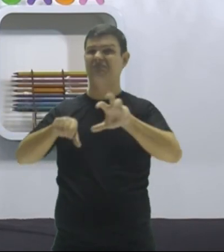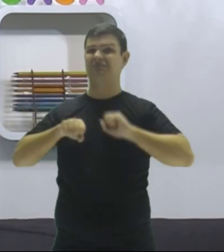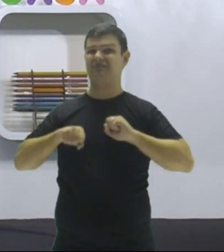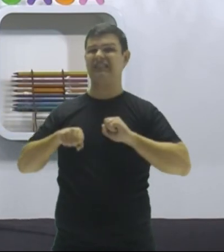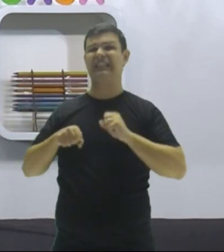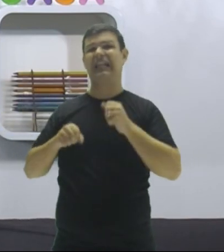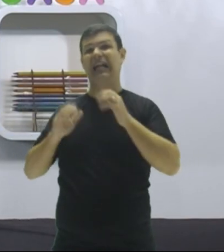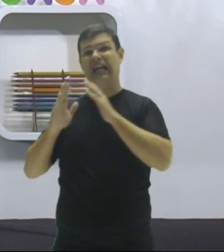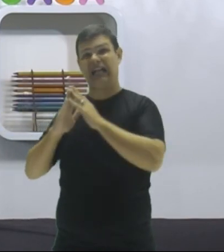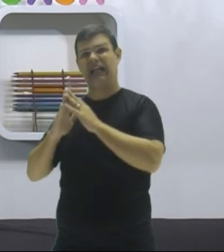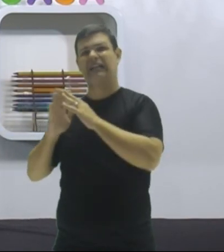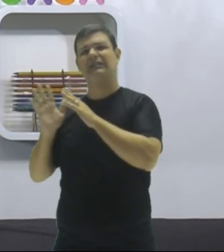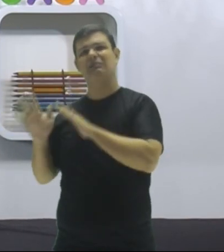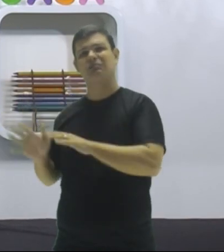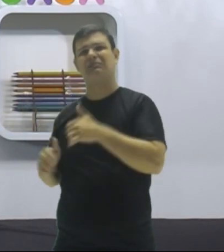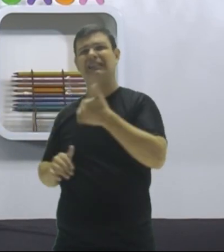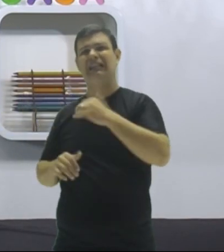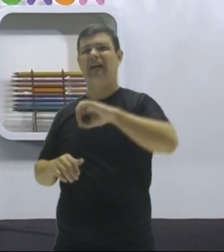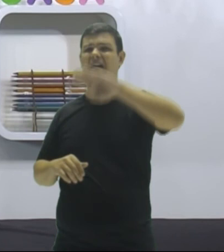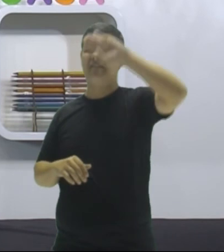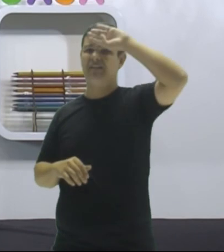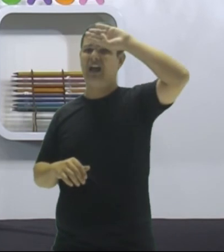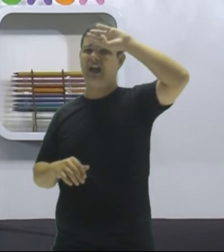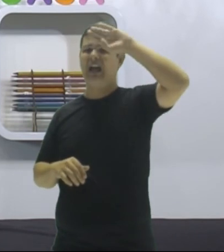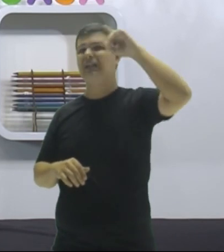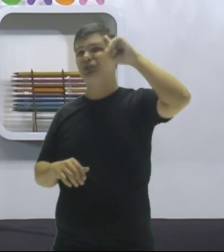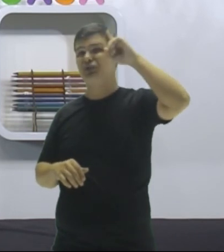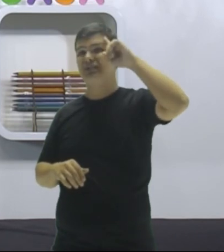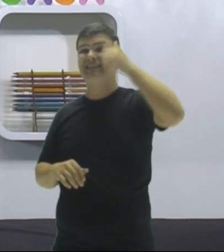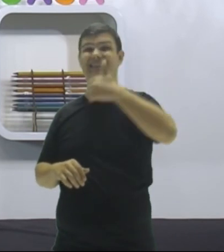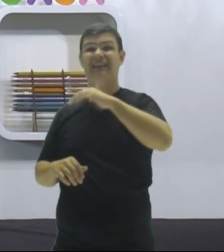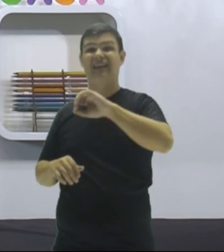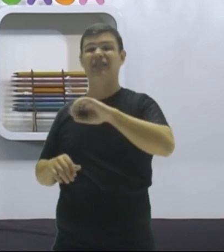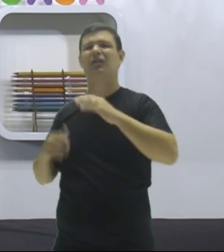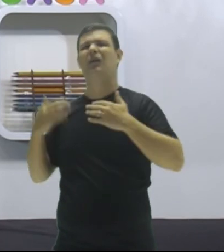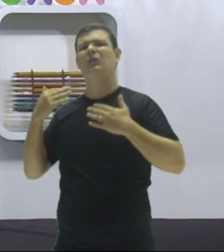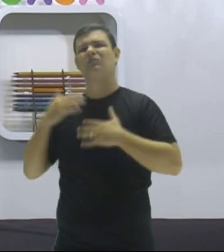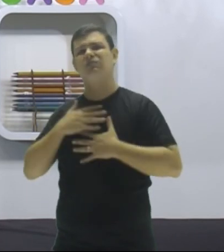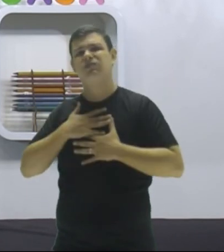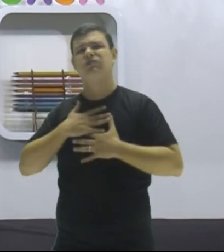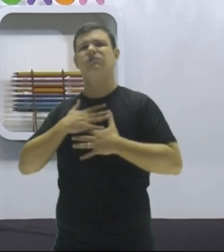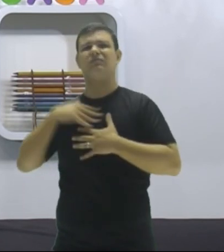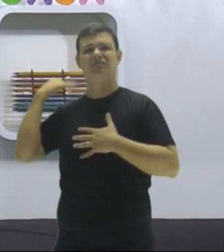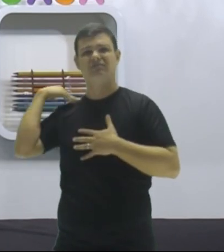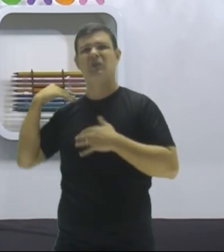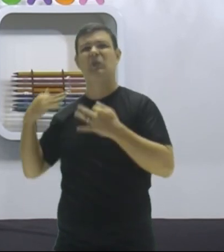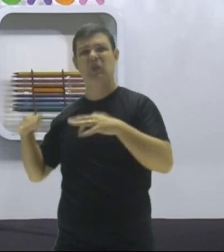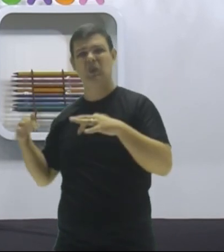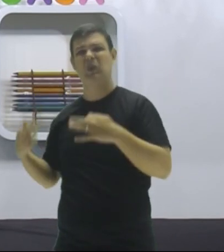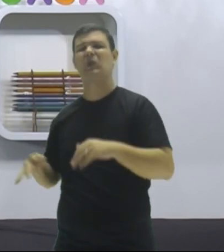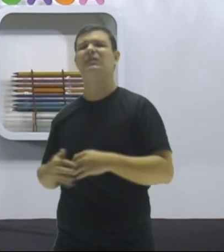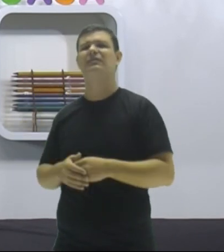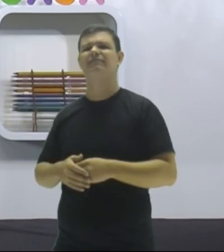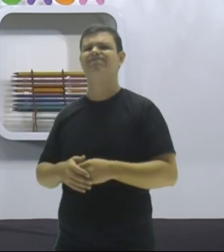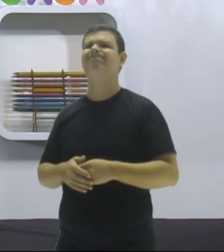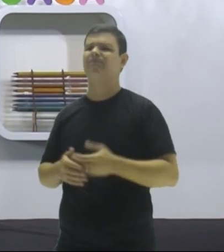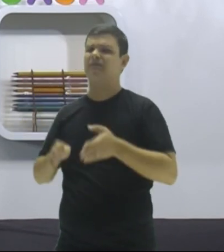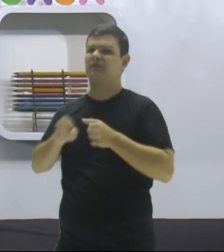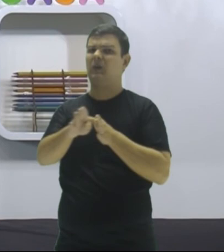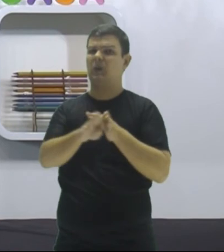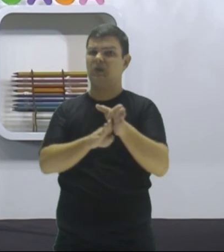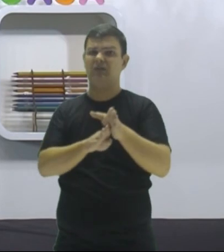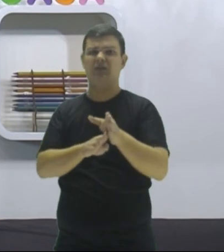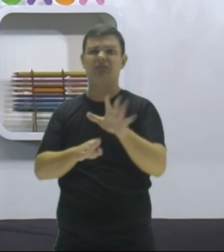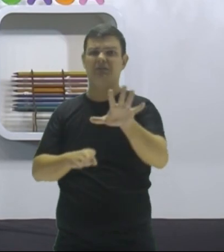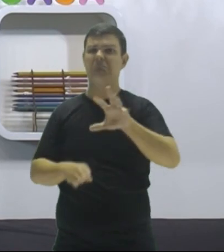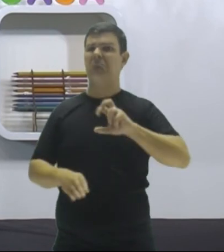dias em casa, com muita febre, dores no peito, na costa, tá? Então, eu não aconselho ninguém pegar essa gripe, porque